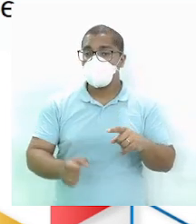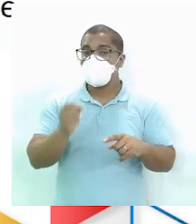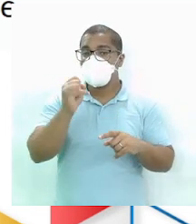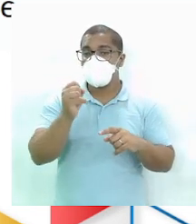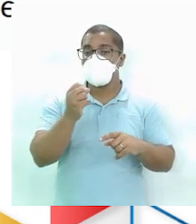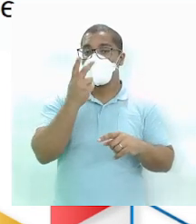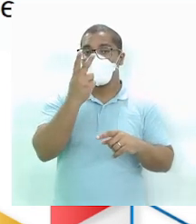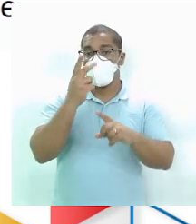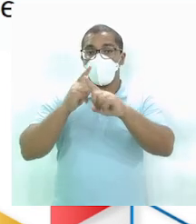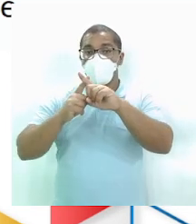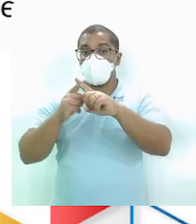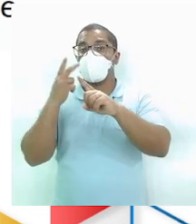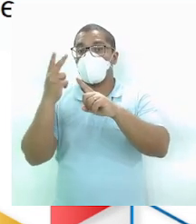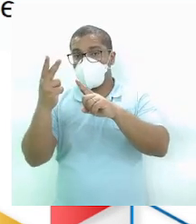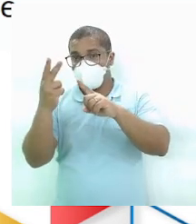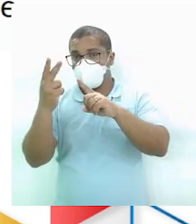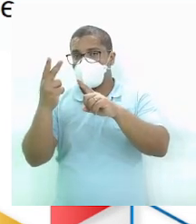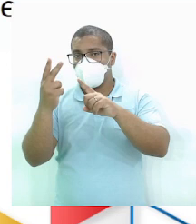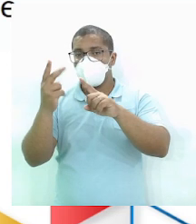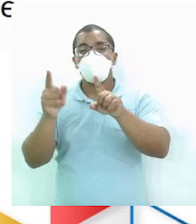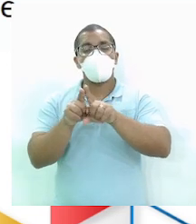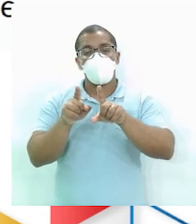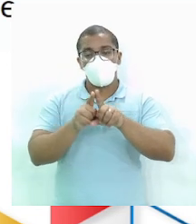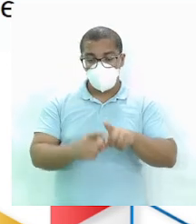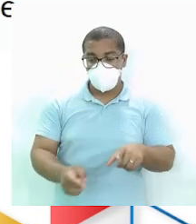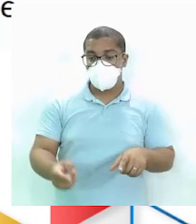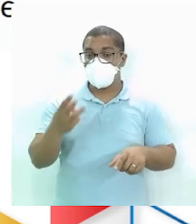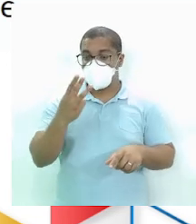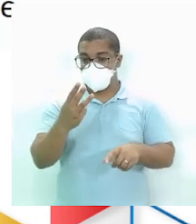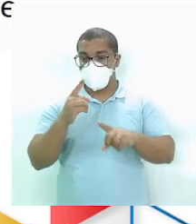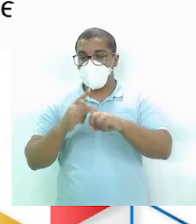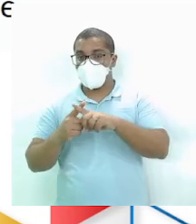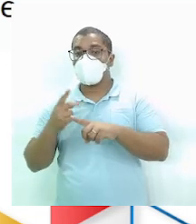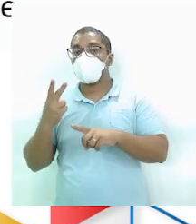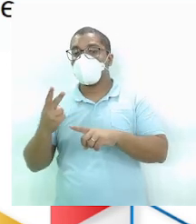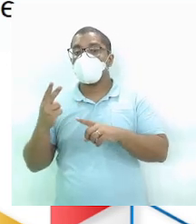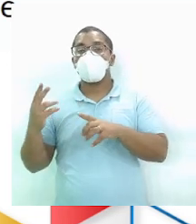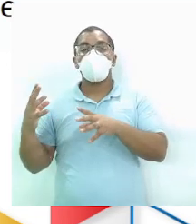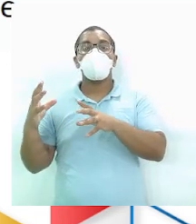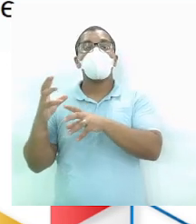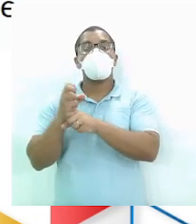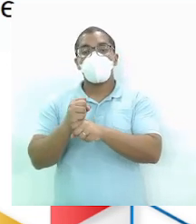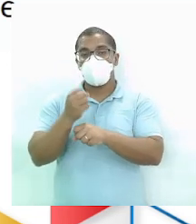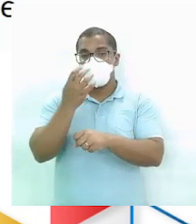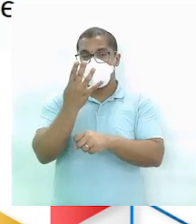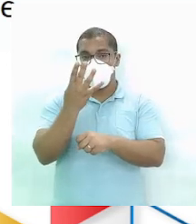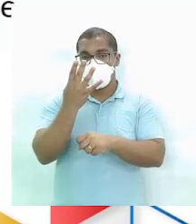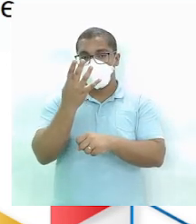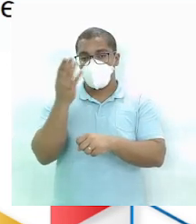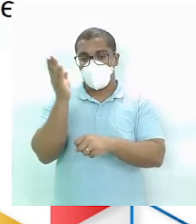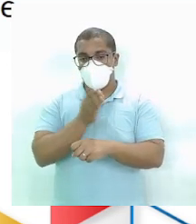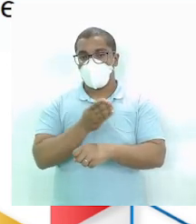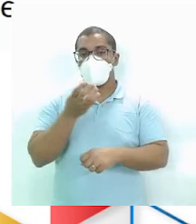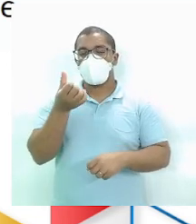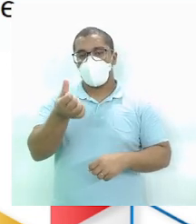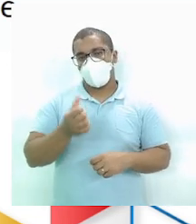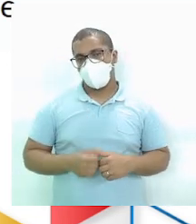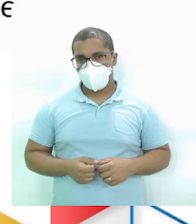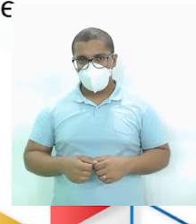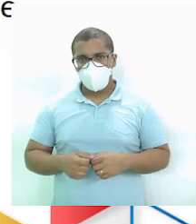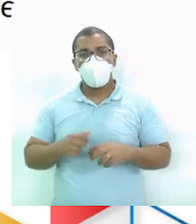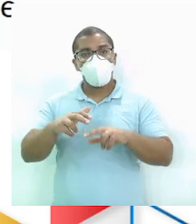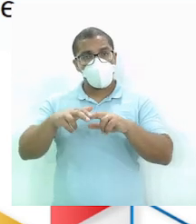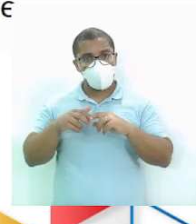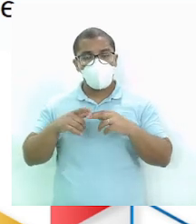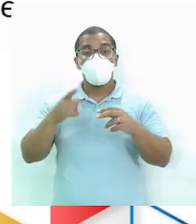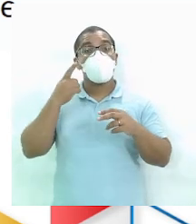dois E o três também Por dois Eu vou obter Exatamente quatro sextos Então eles são proporcionais Por isso que a gente Sempre